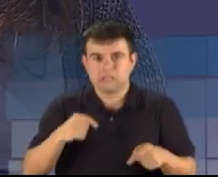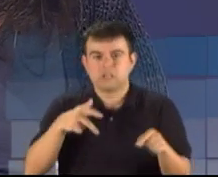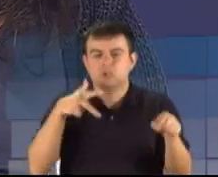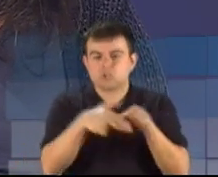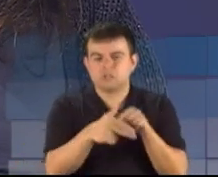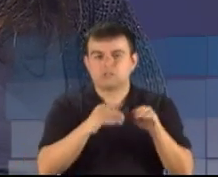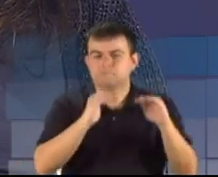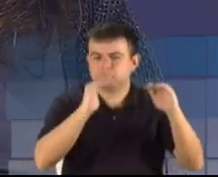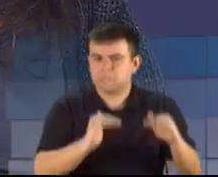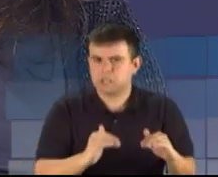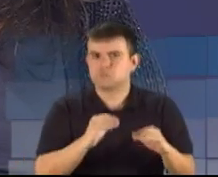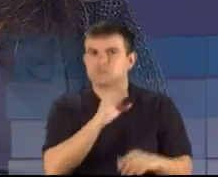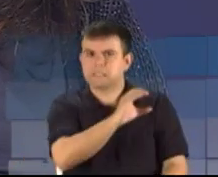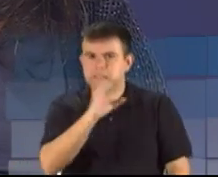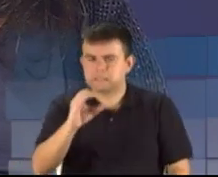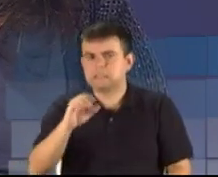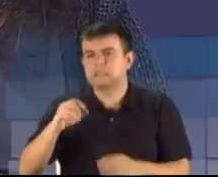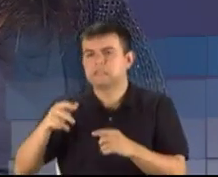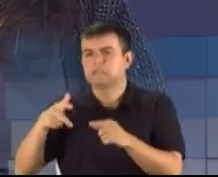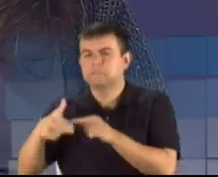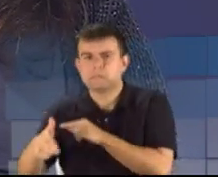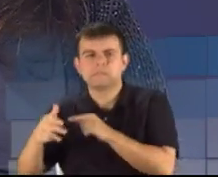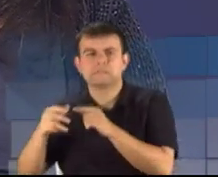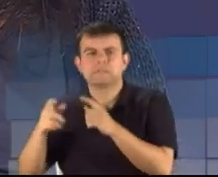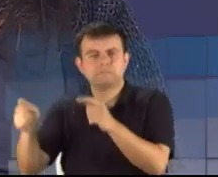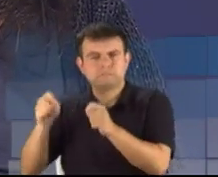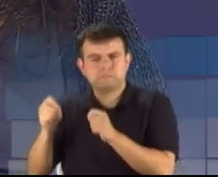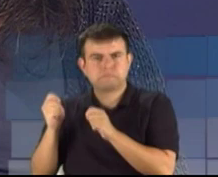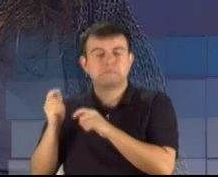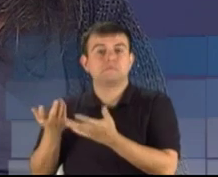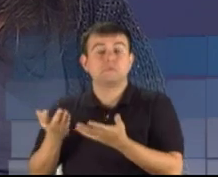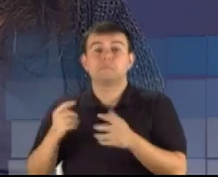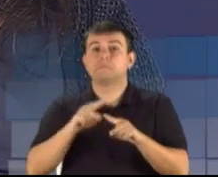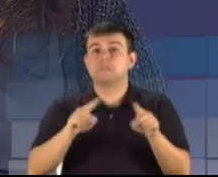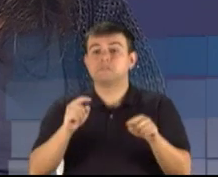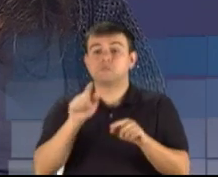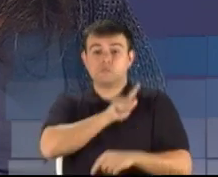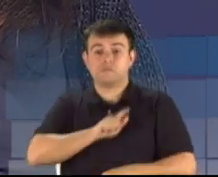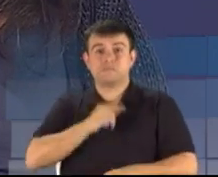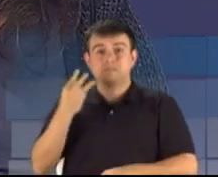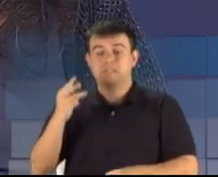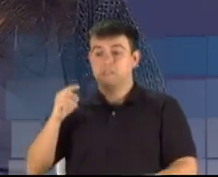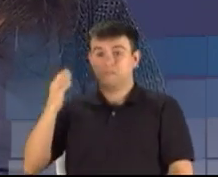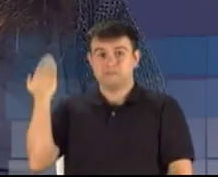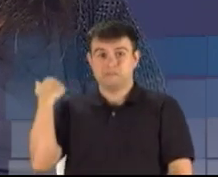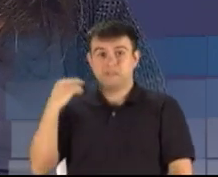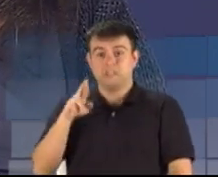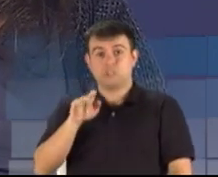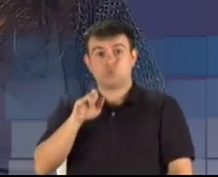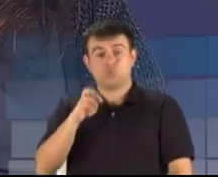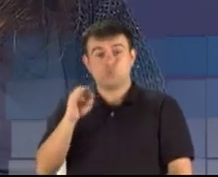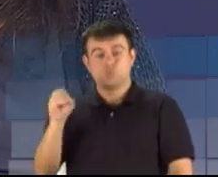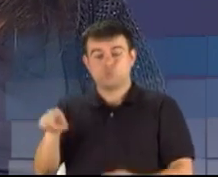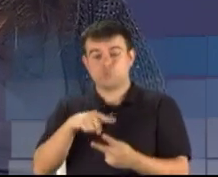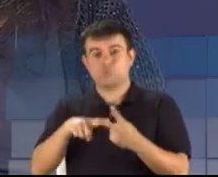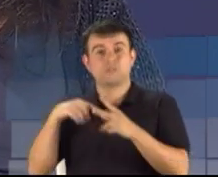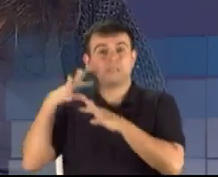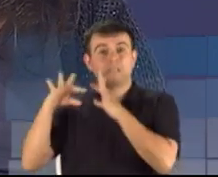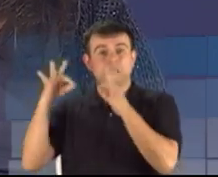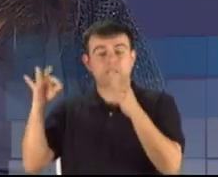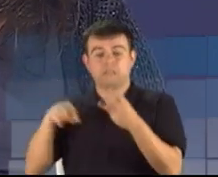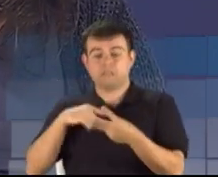da máquina, mas houve três governos, Rigoto, Ieda e agora Tarso. Os partidos que estão falando isso